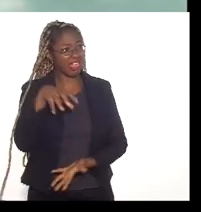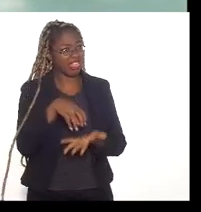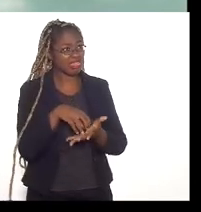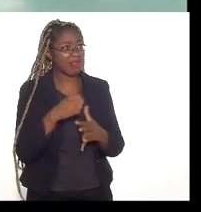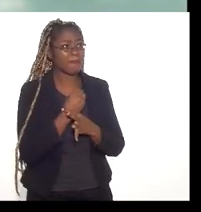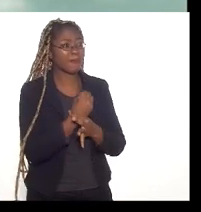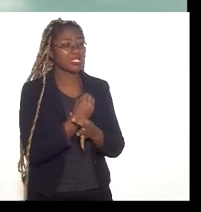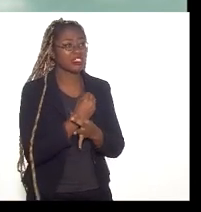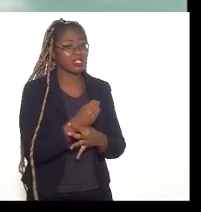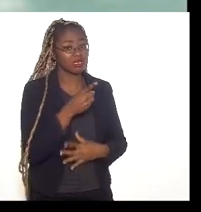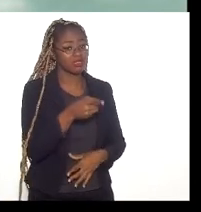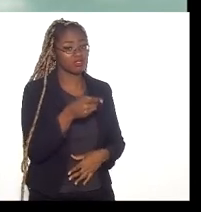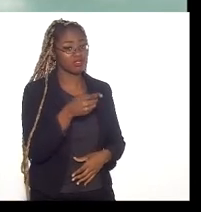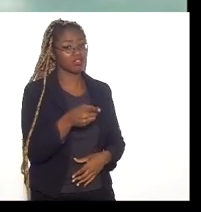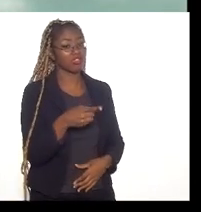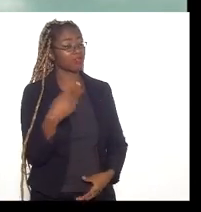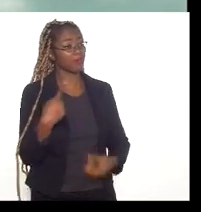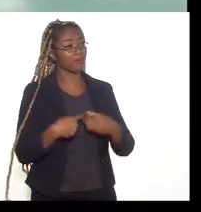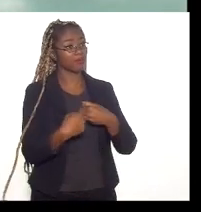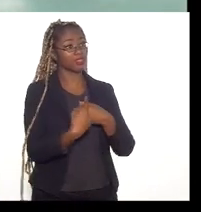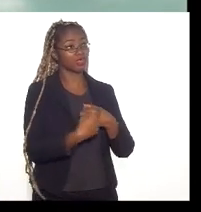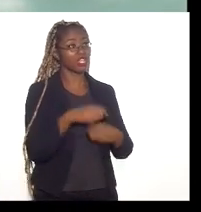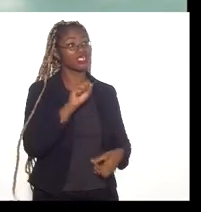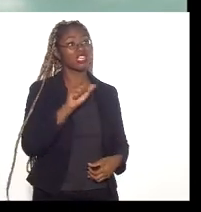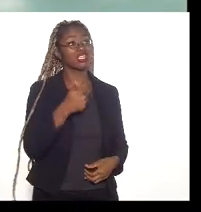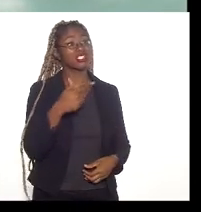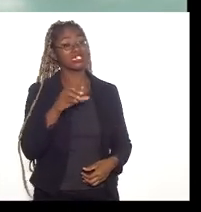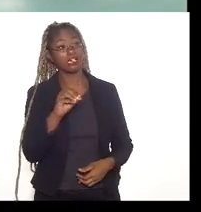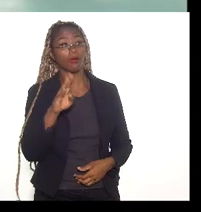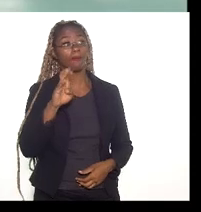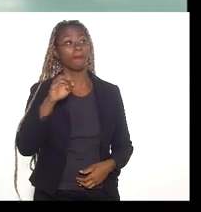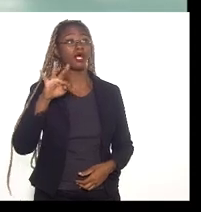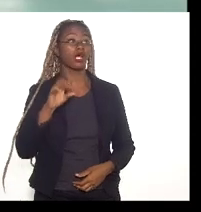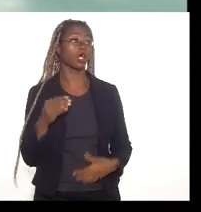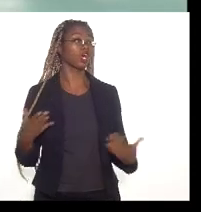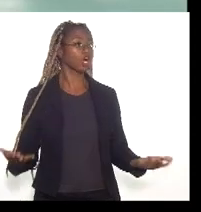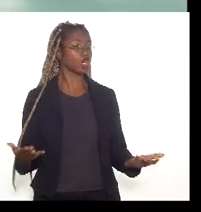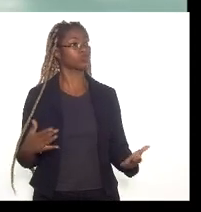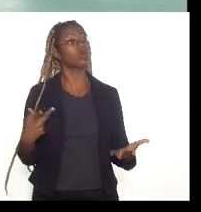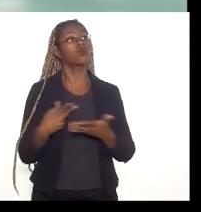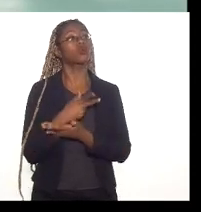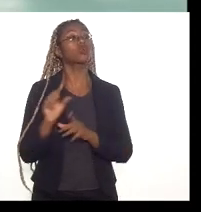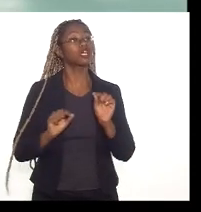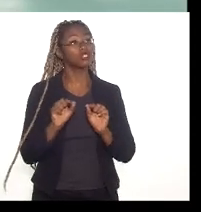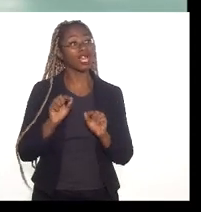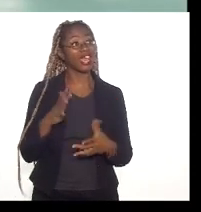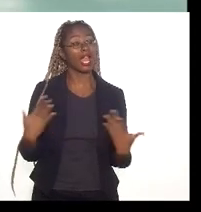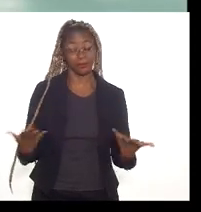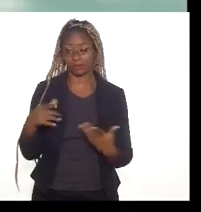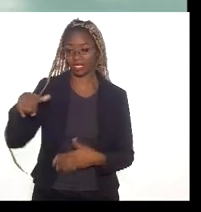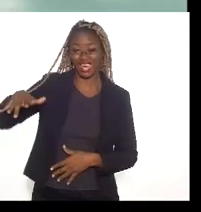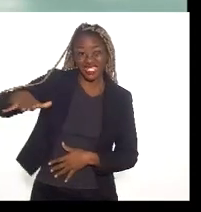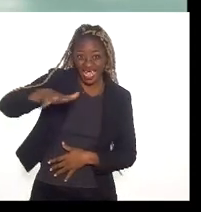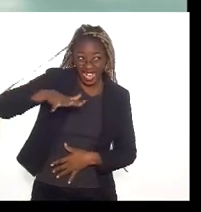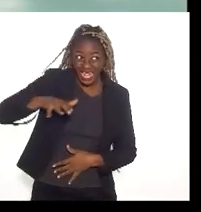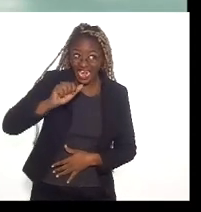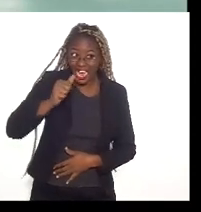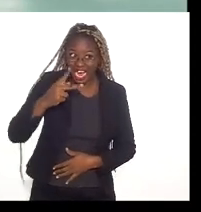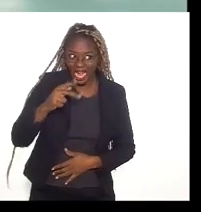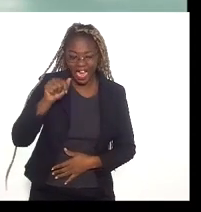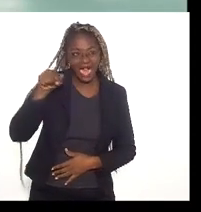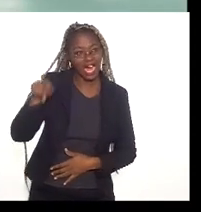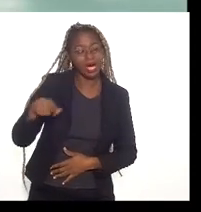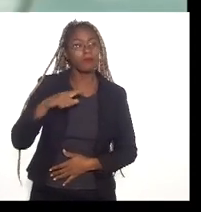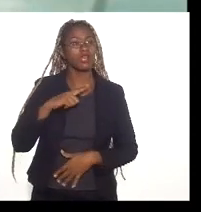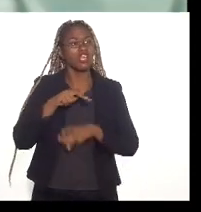primeira APA aqui do município, que é a APA São Bento. O acontece? Nesta área, na área da APA, a gente tem